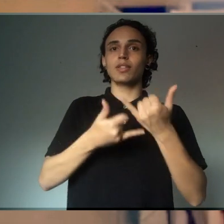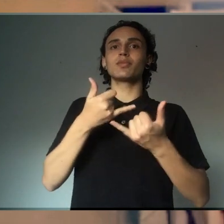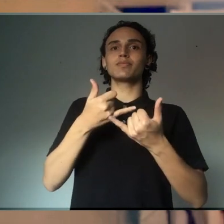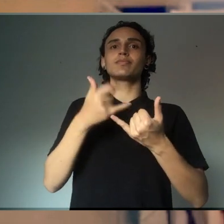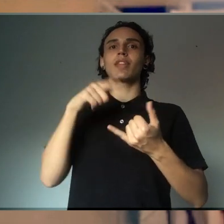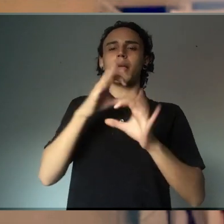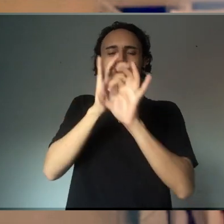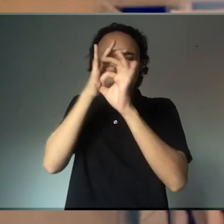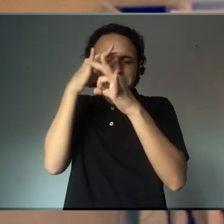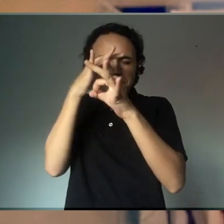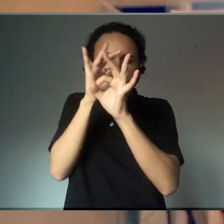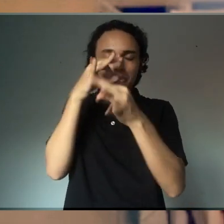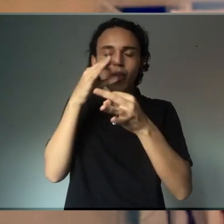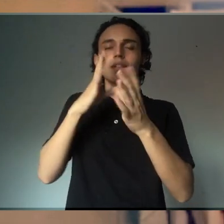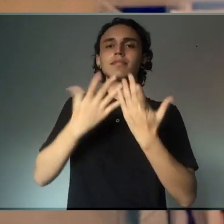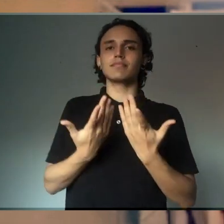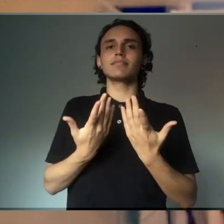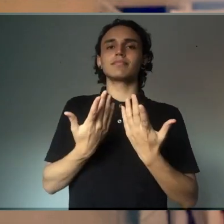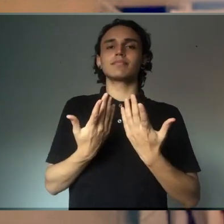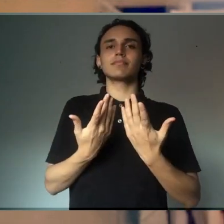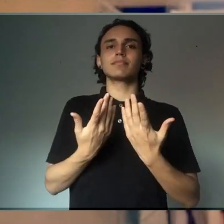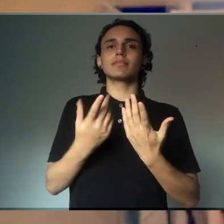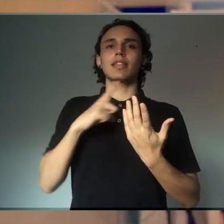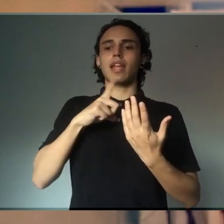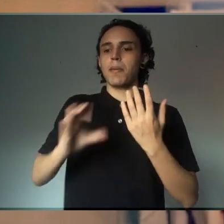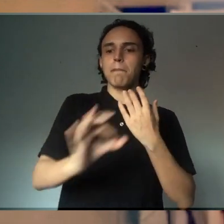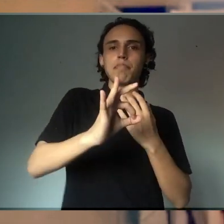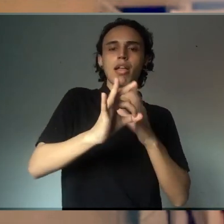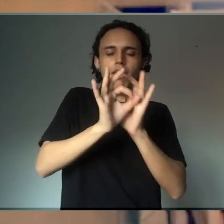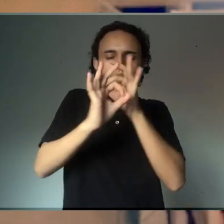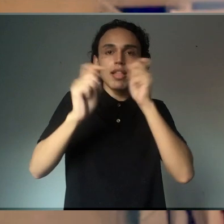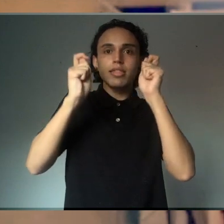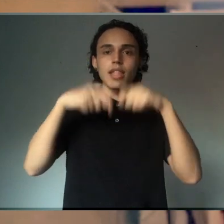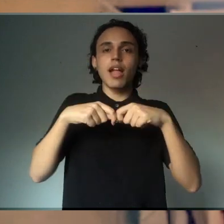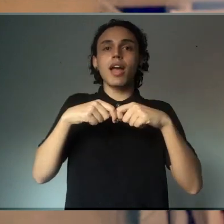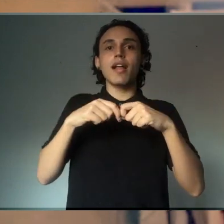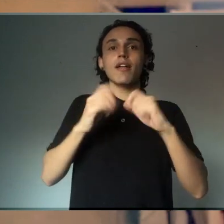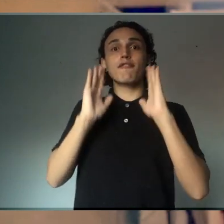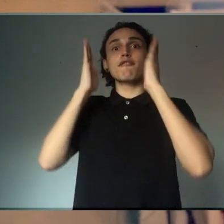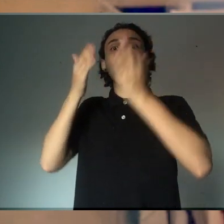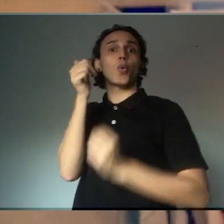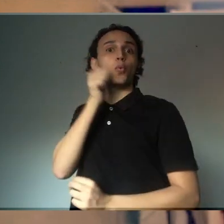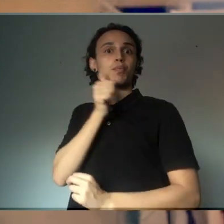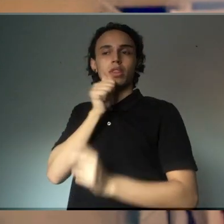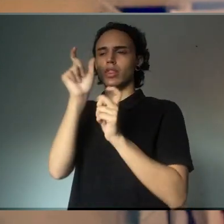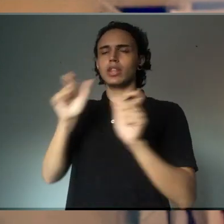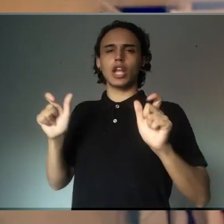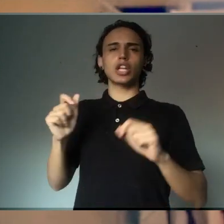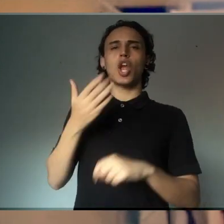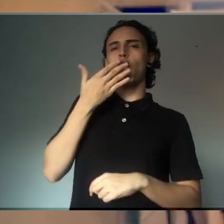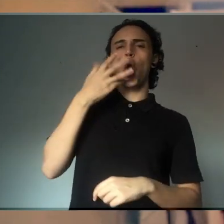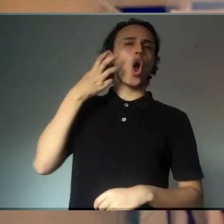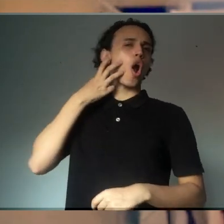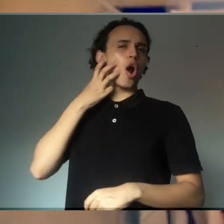microscópio, um desses de montagem de microscópio e de lentes, que é para meninas e ele é todo rosa. Na